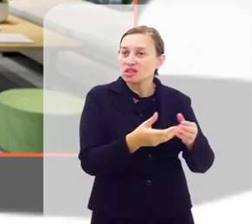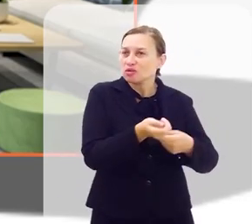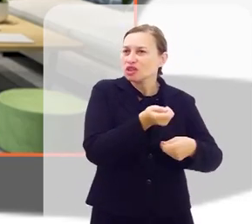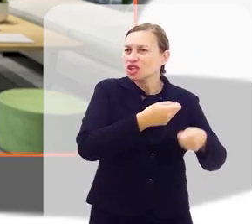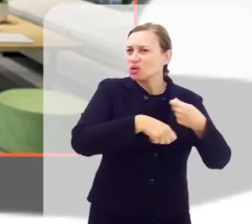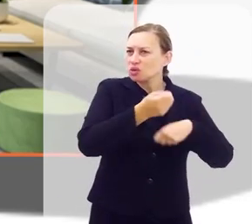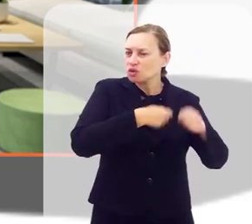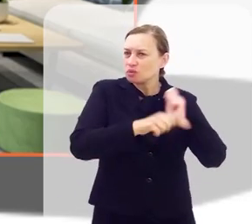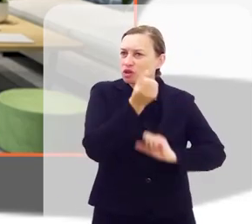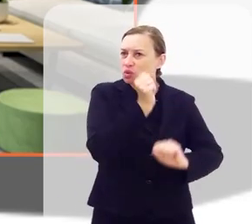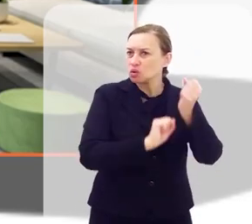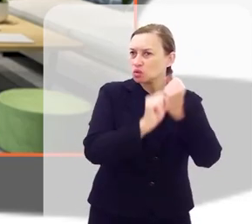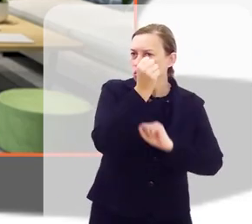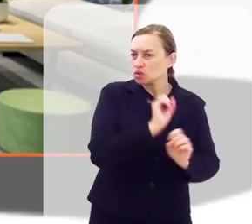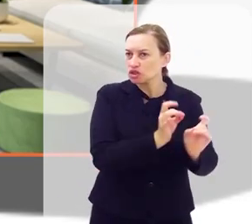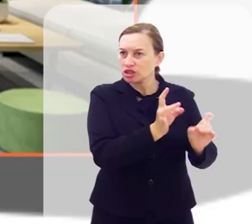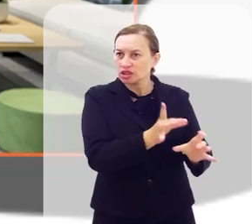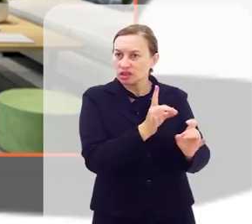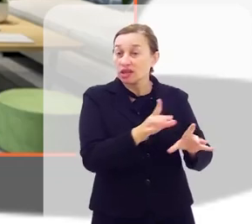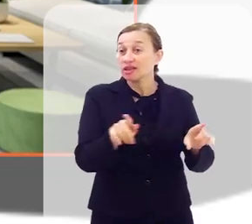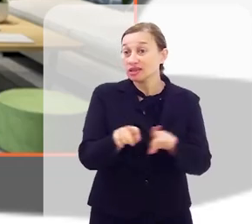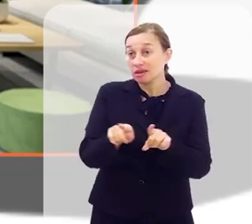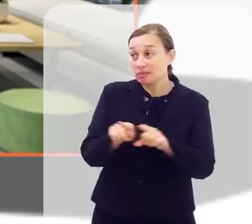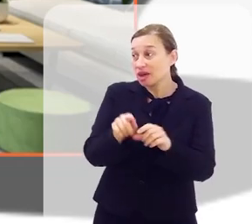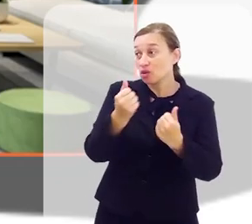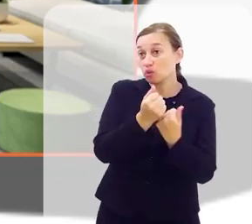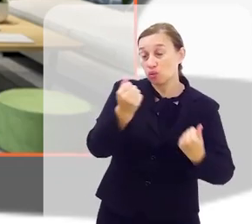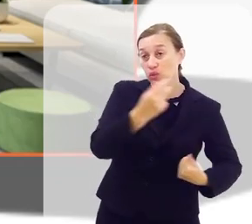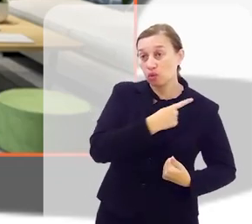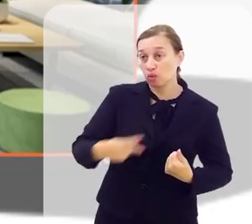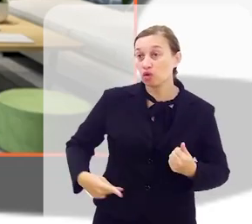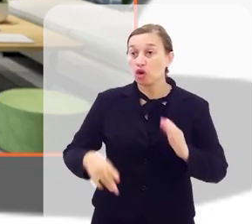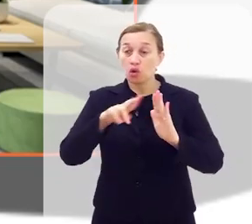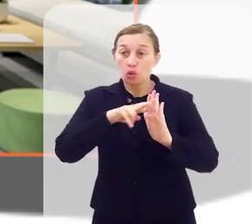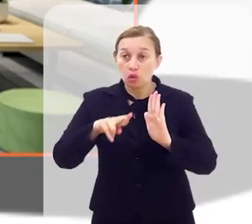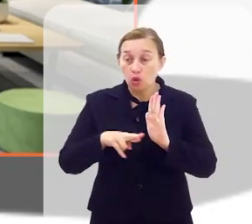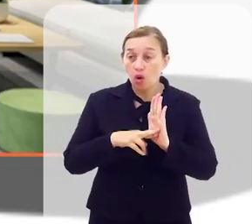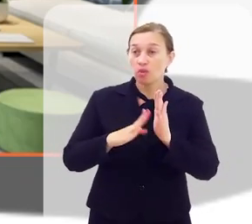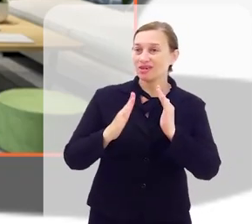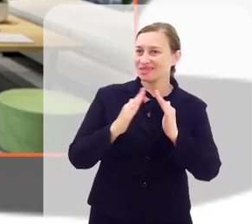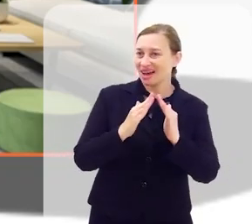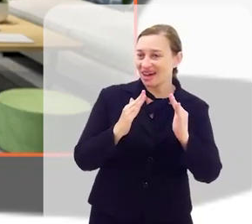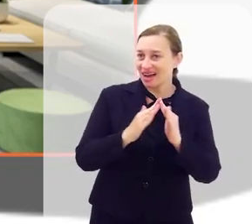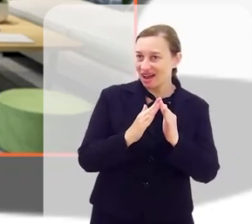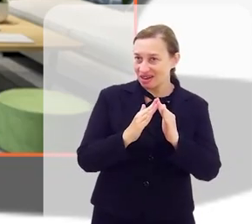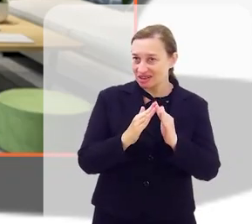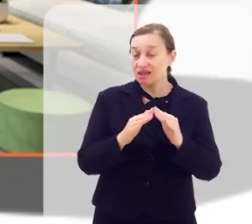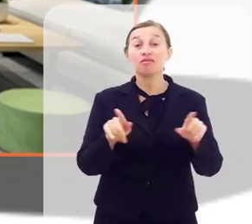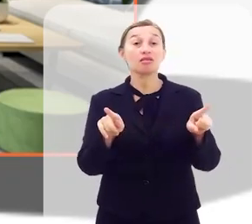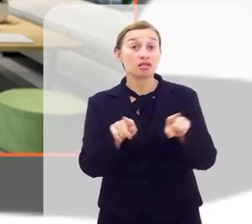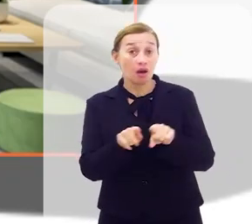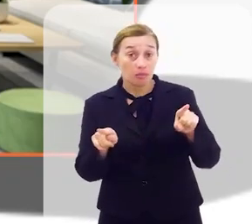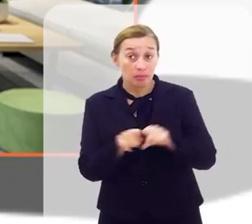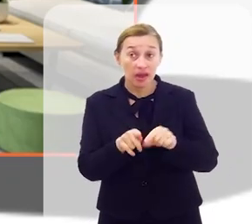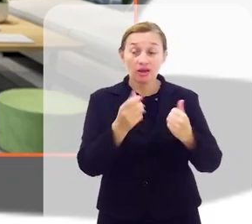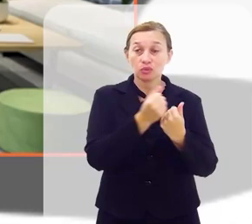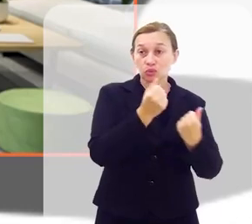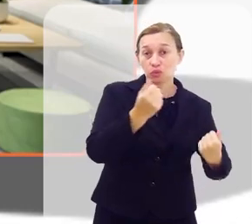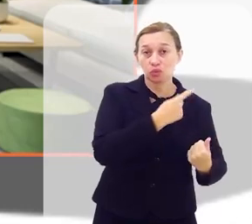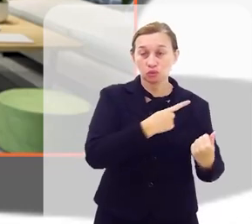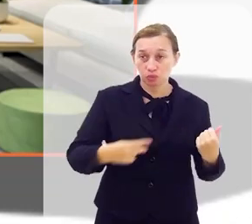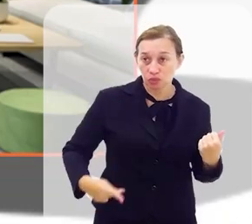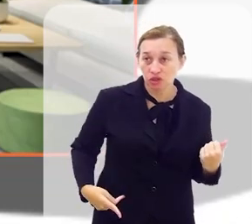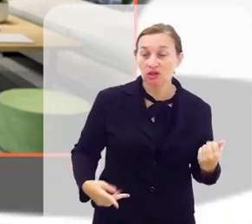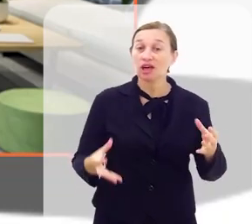Indústrias e Comércio e está como membro suplente da Comissão de Normas Internas e Proposições Externas e também como